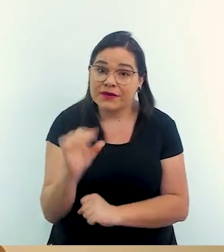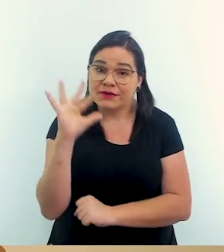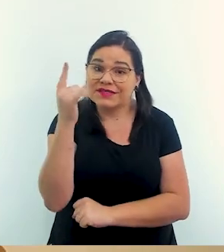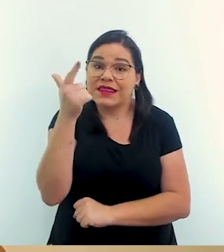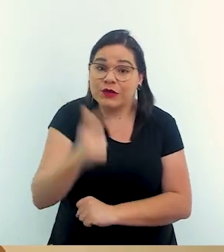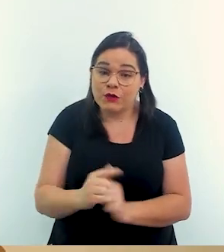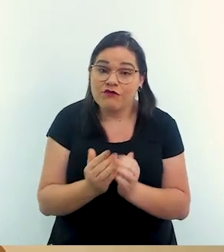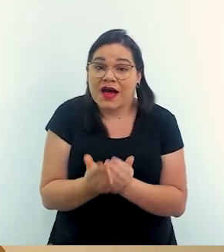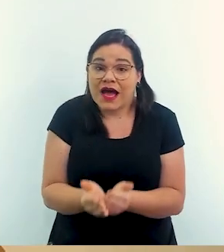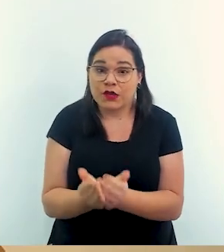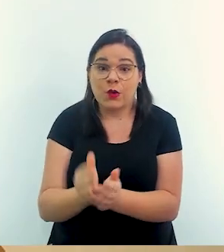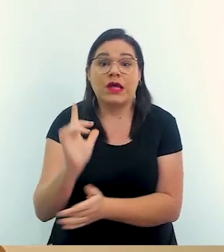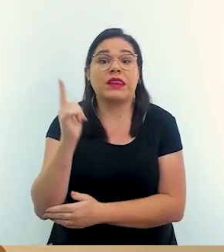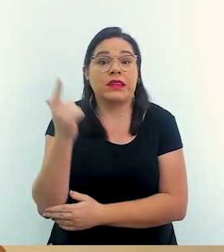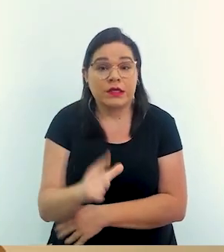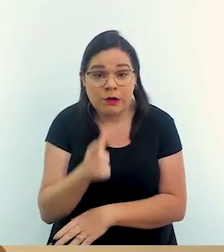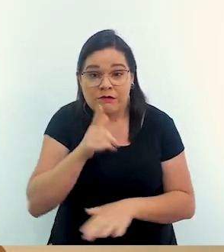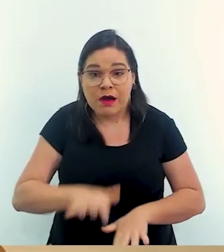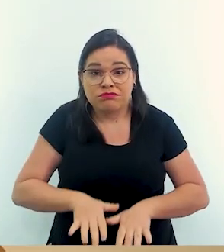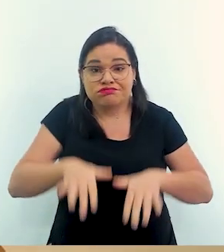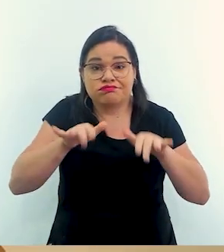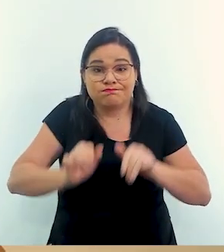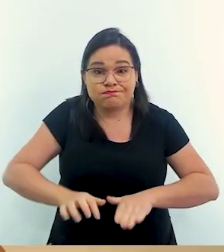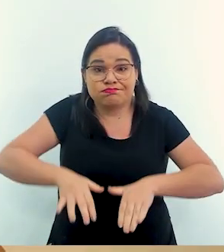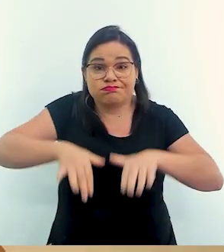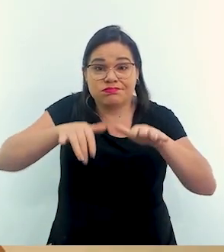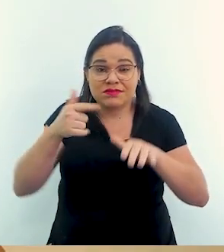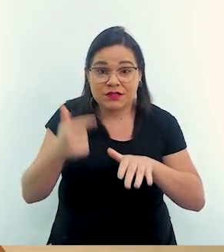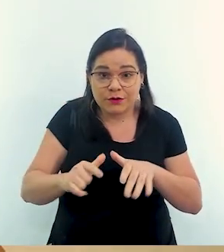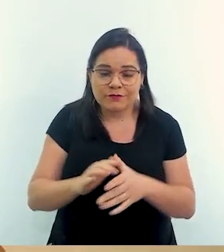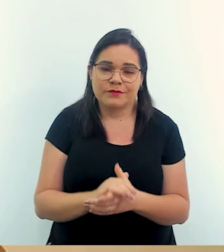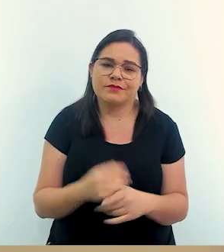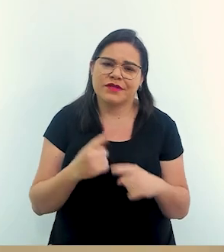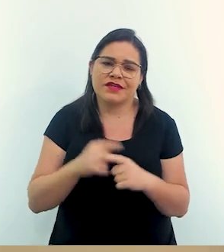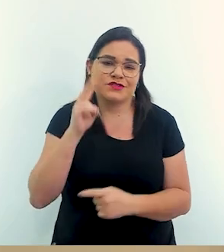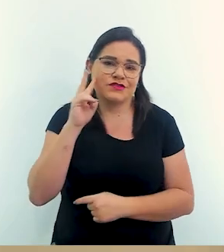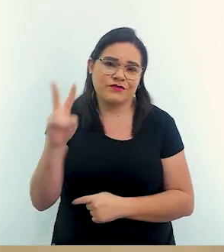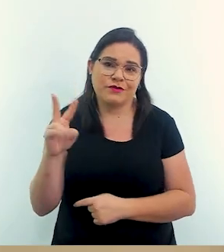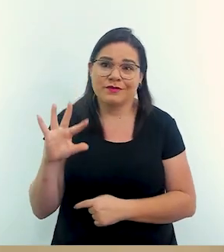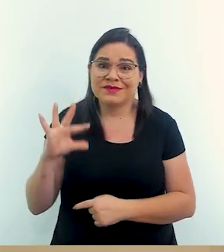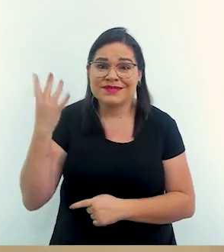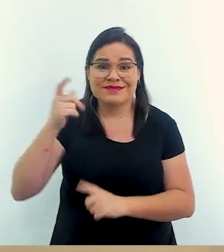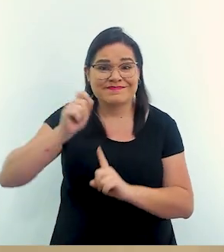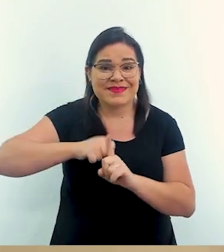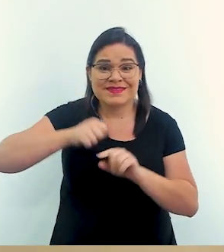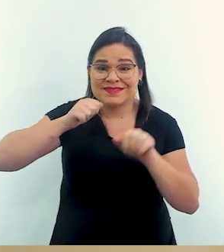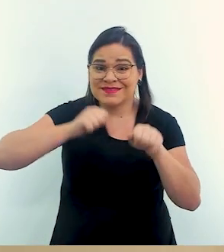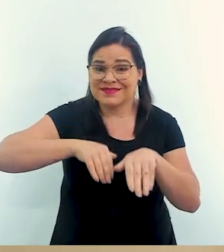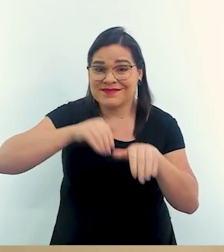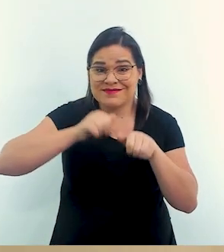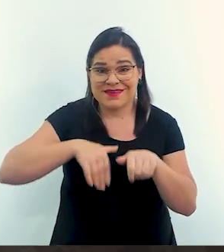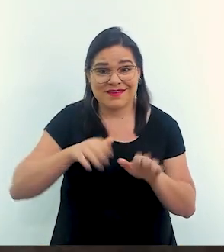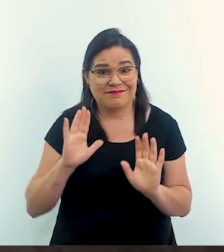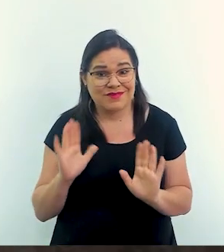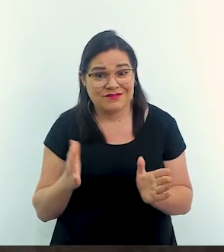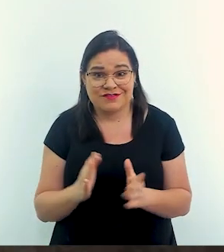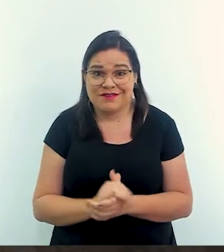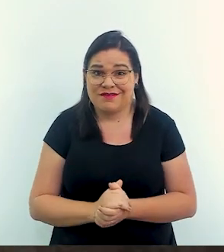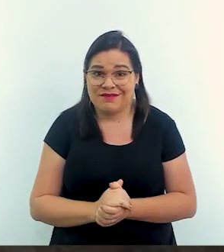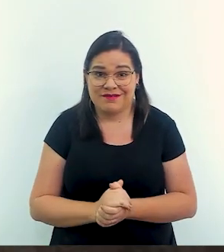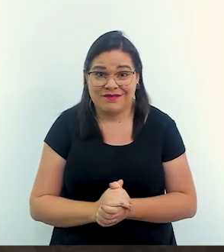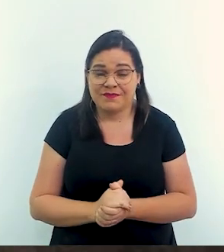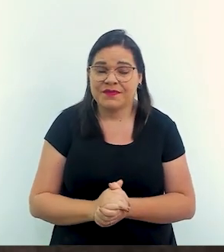alague de novo, Canoas alague de novo, que todas essas regiões... Até porque a gente viu isso acontecer em setembro. A gente teve lá em setembro com a UMUS.